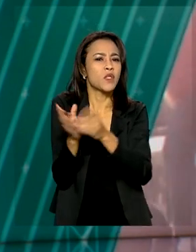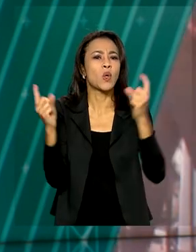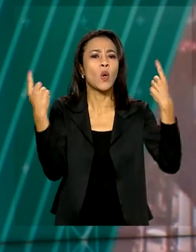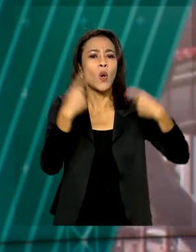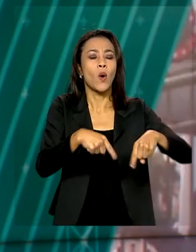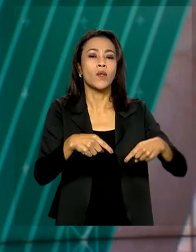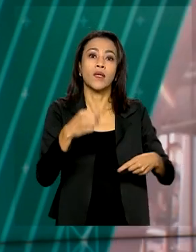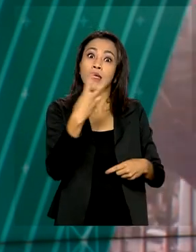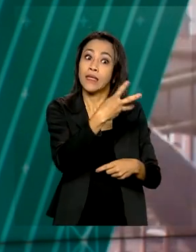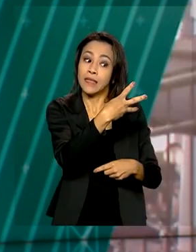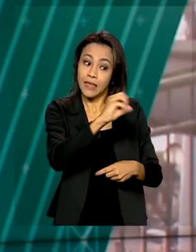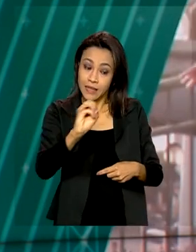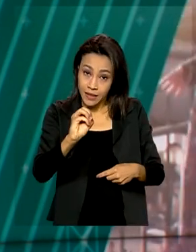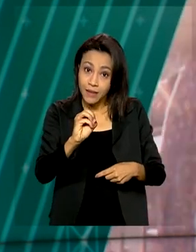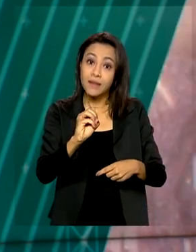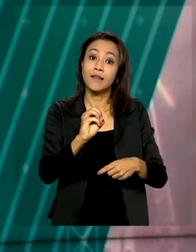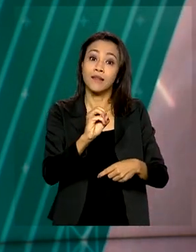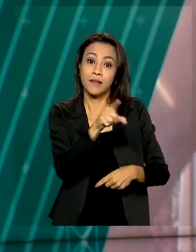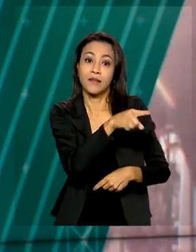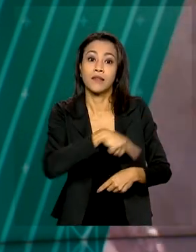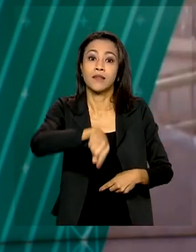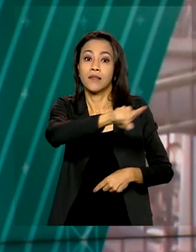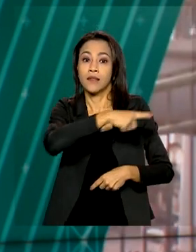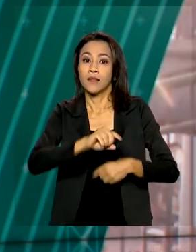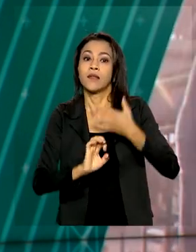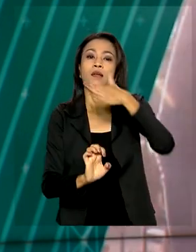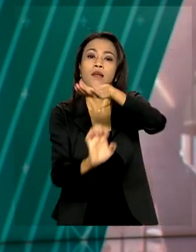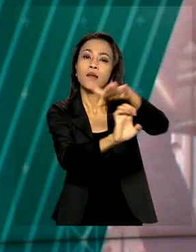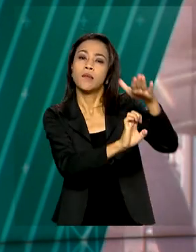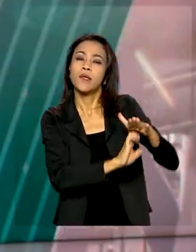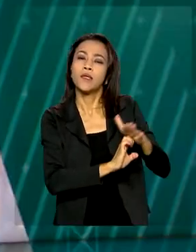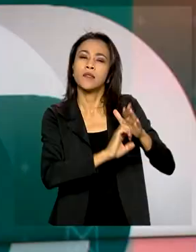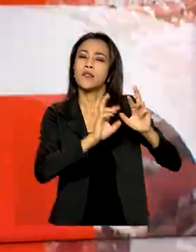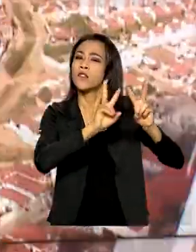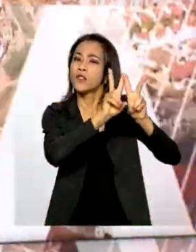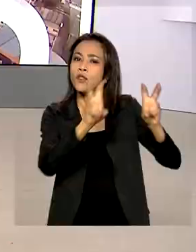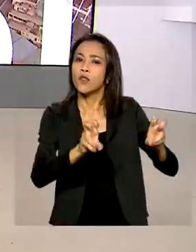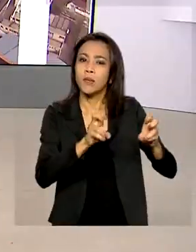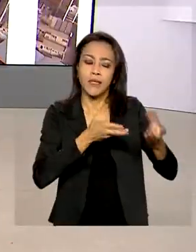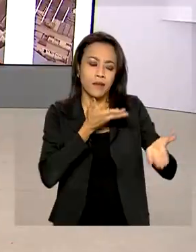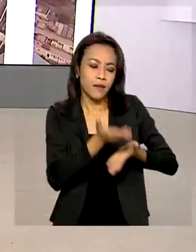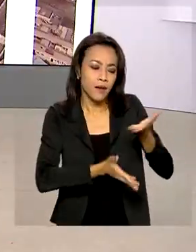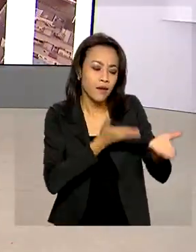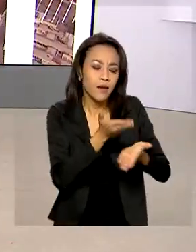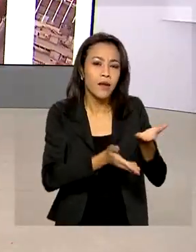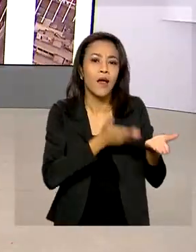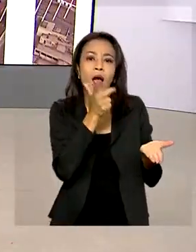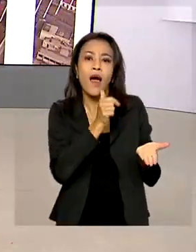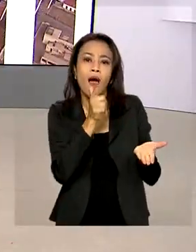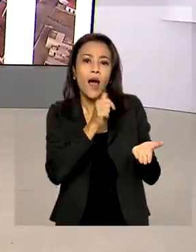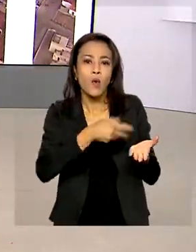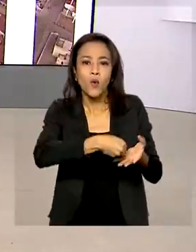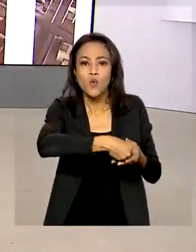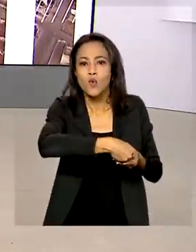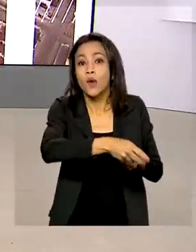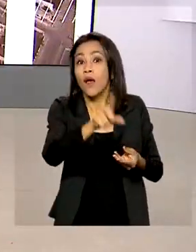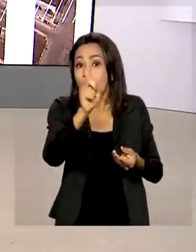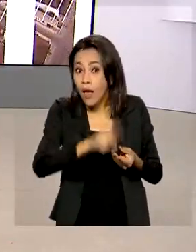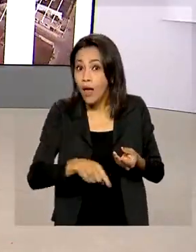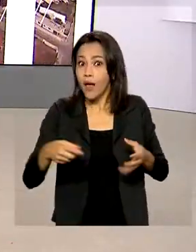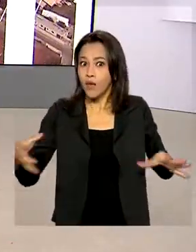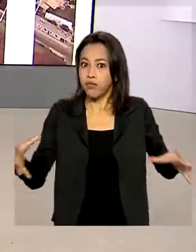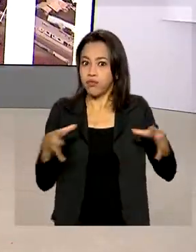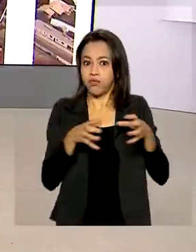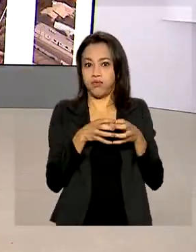300 concessionárias responsáveis pelo tratamento e distribuição de água. É a Operação Guardiões